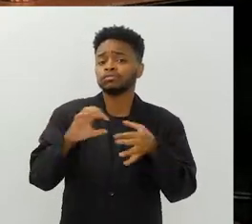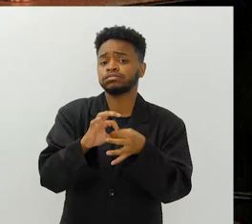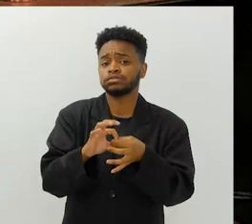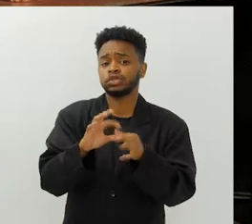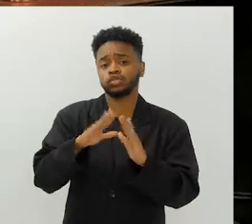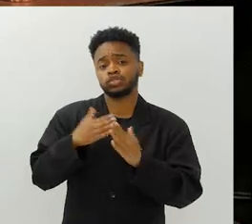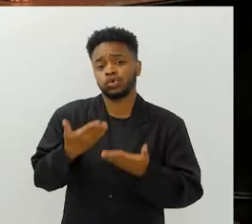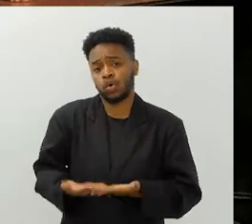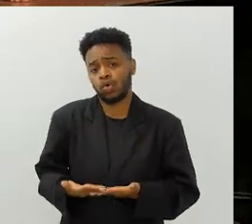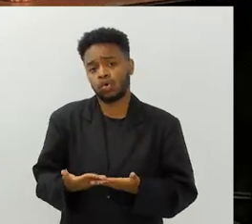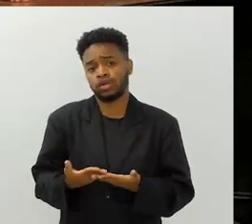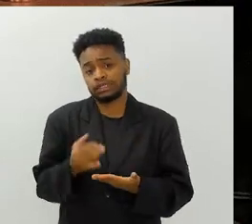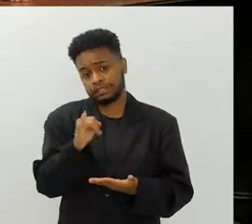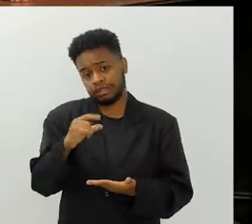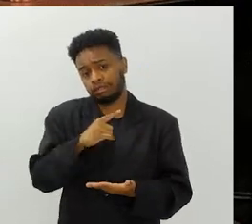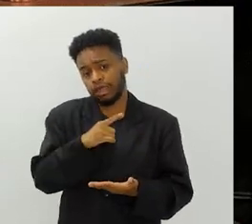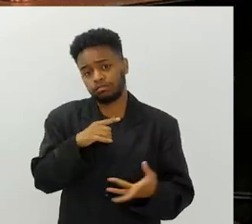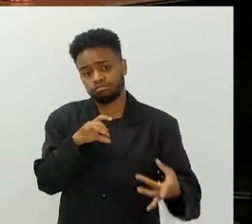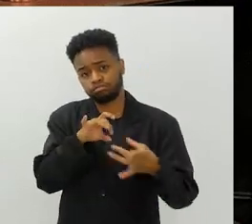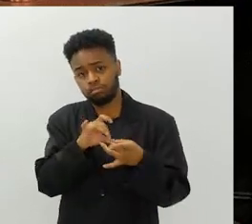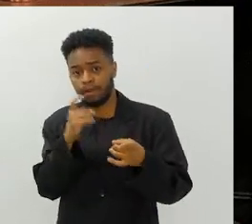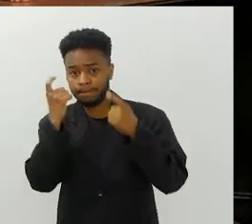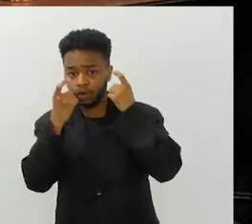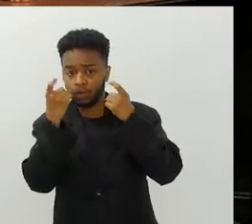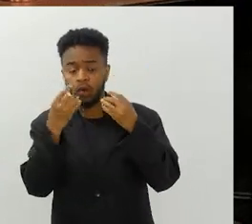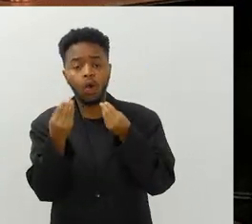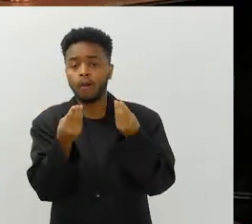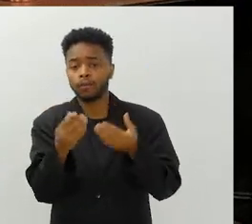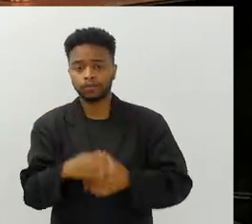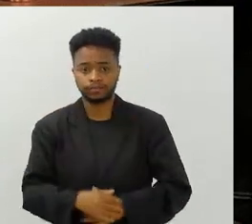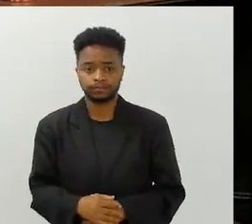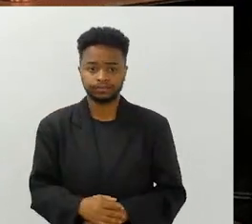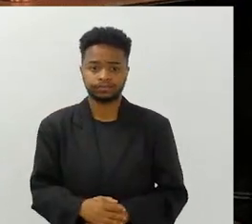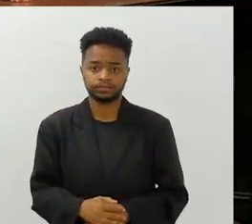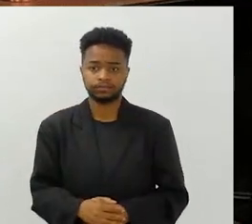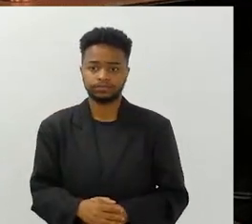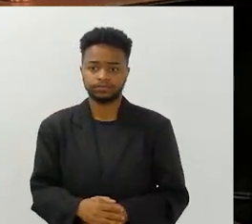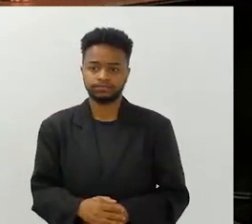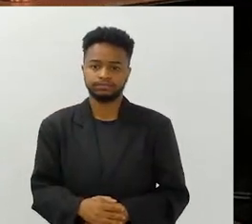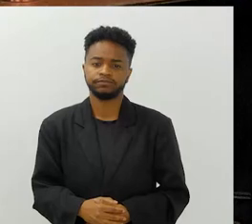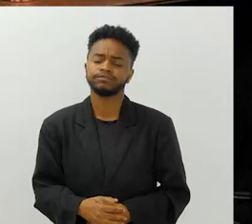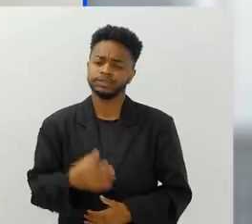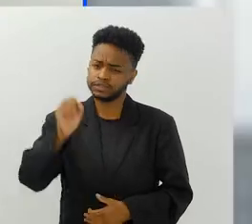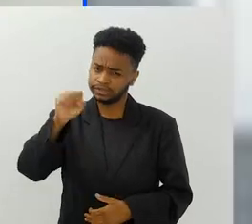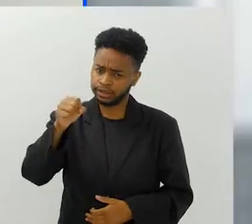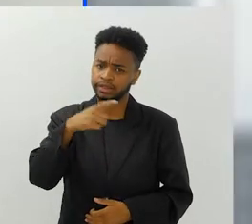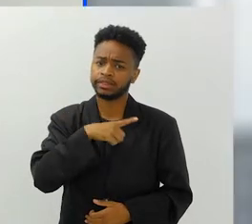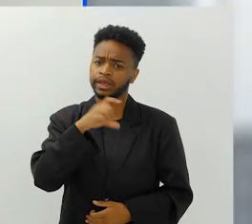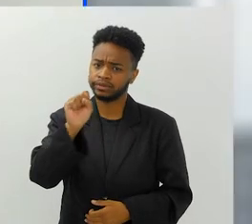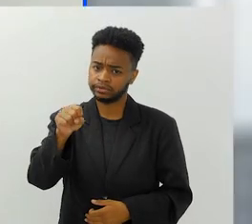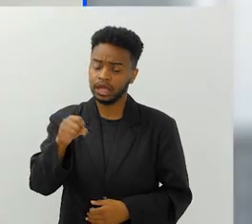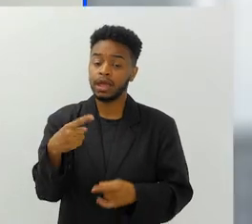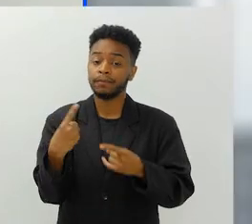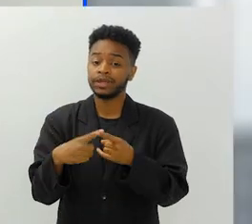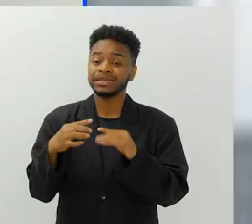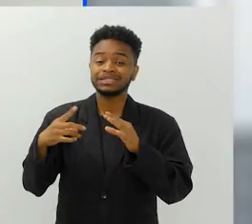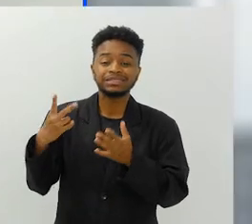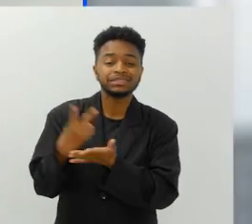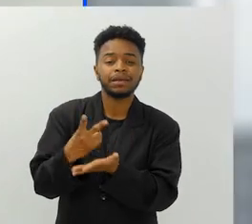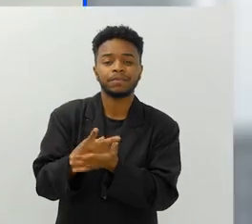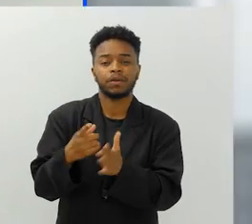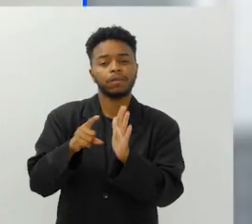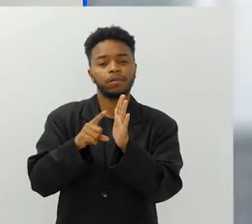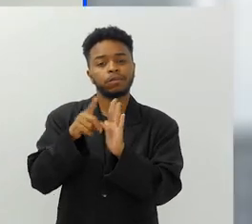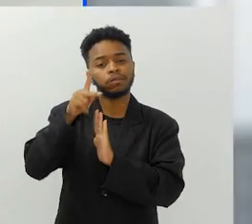junto às escolas, enfim, se é que existe essa preocupação, né? Sem dúvida, existe. A gente, em todos